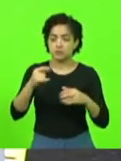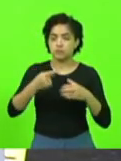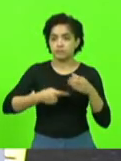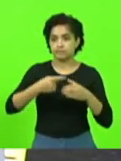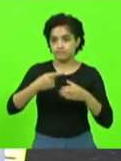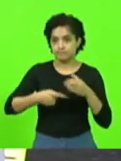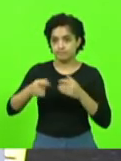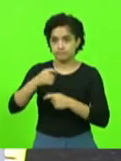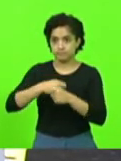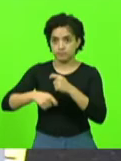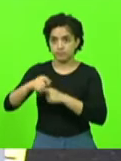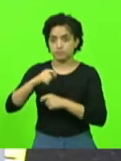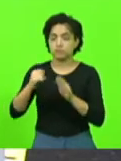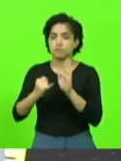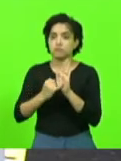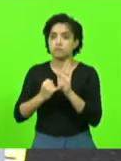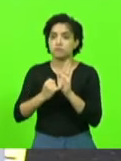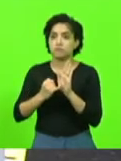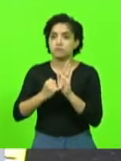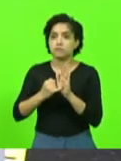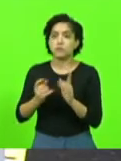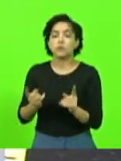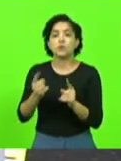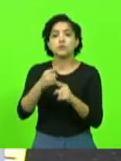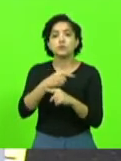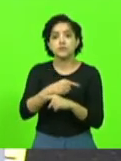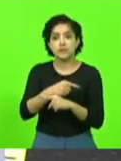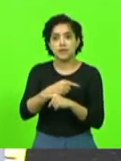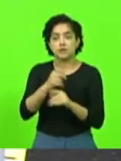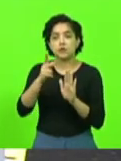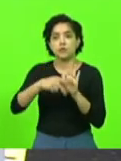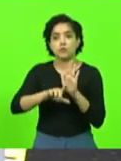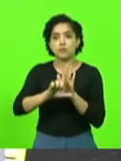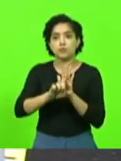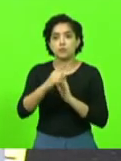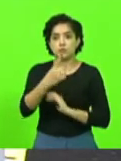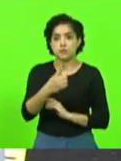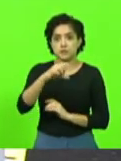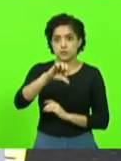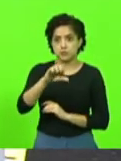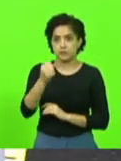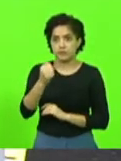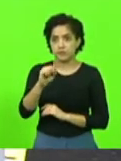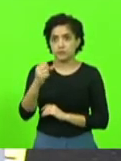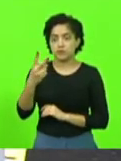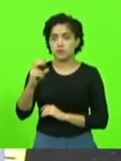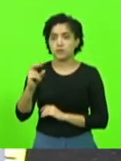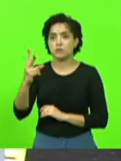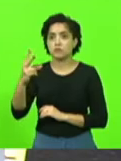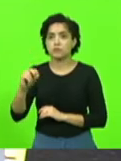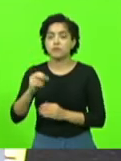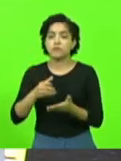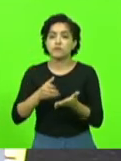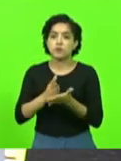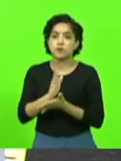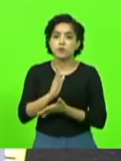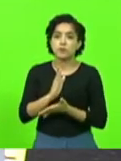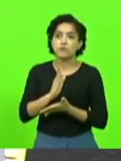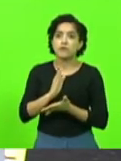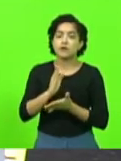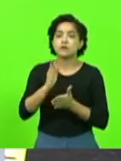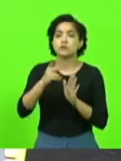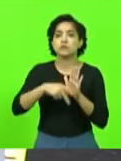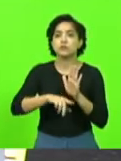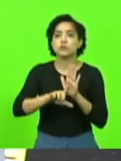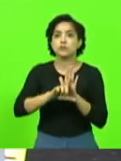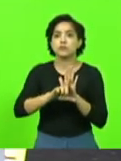Finanças e Tributação apresentou parecer contrário ao projeto de lei 198-2020 e foram aprovados em turno único os projetos de decreto